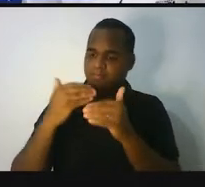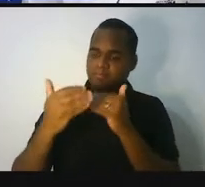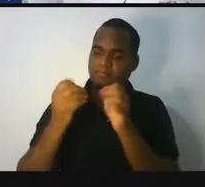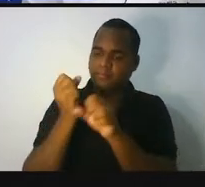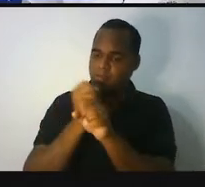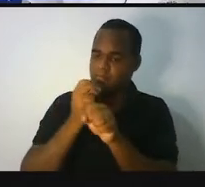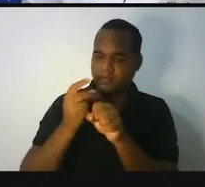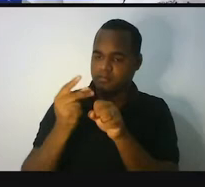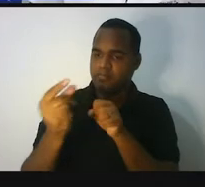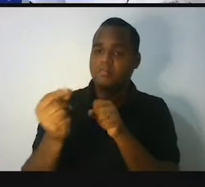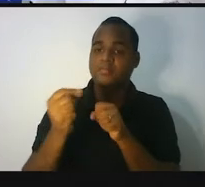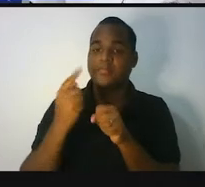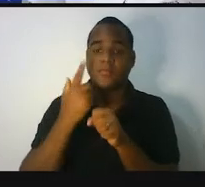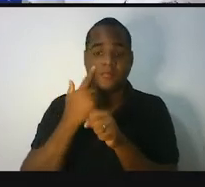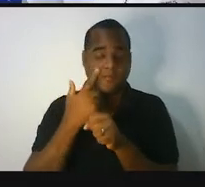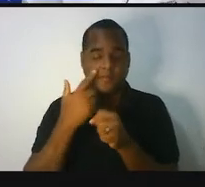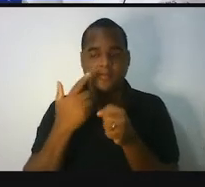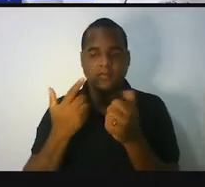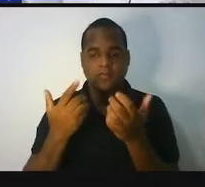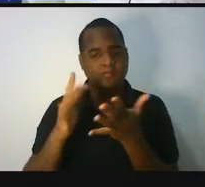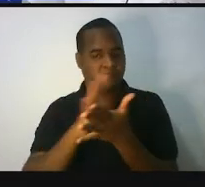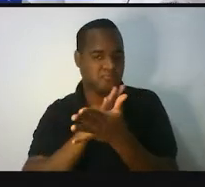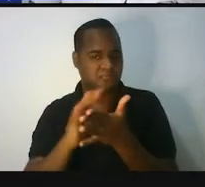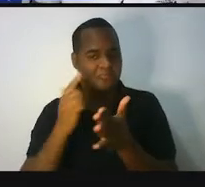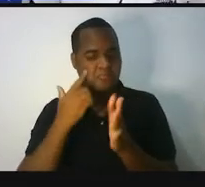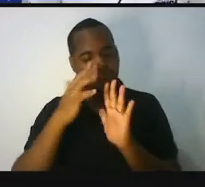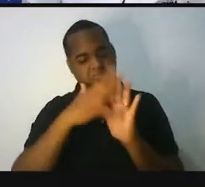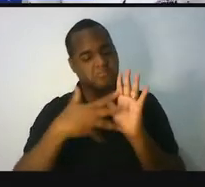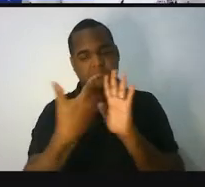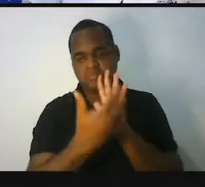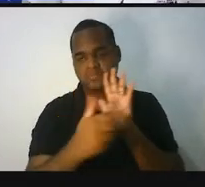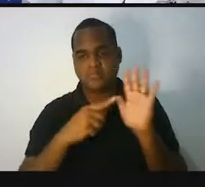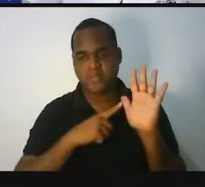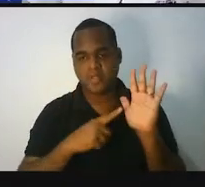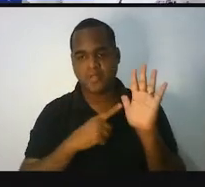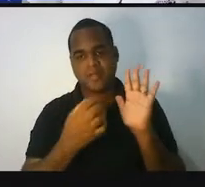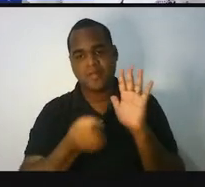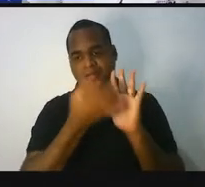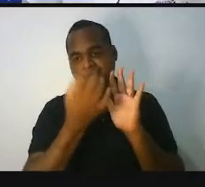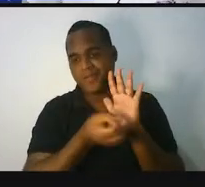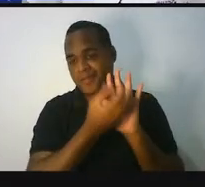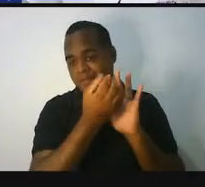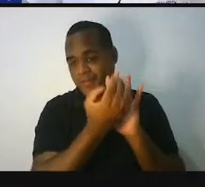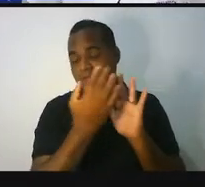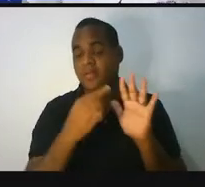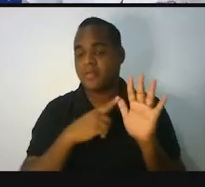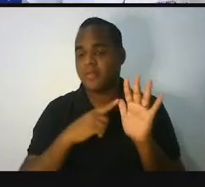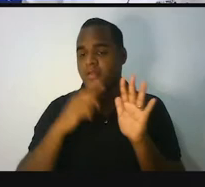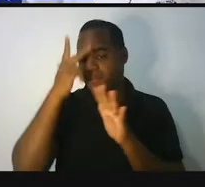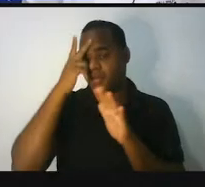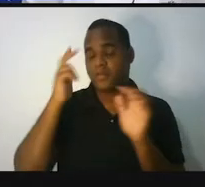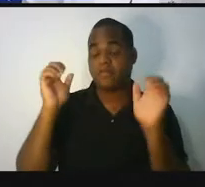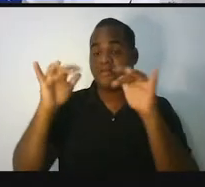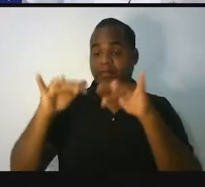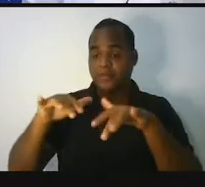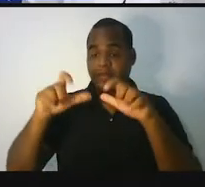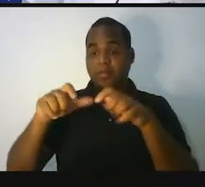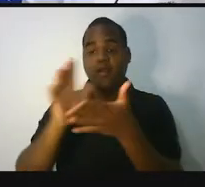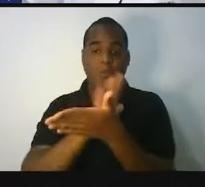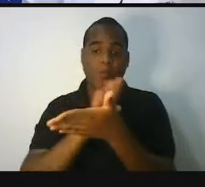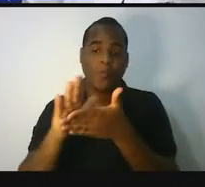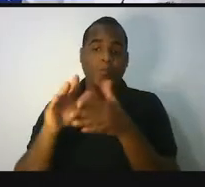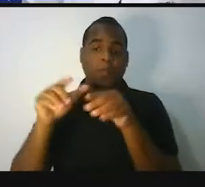A gente viu também alguns dados que estavam em uma tabela sobre a população de alguns países